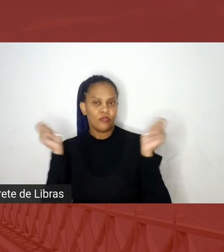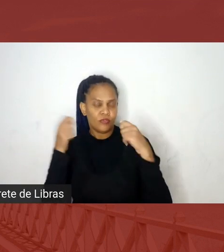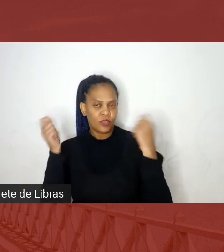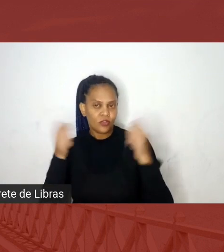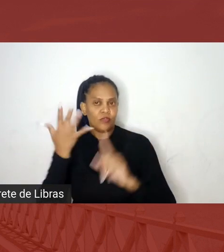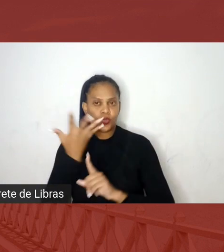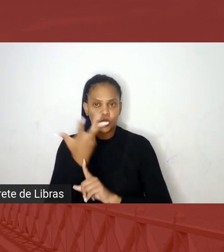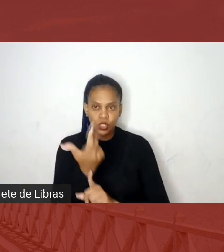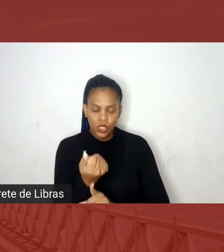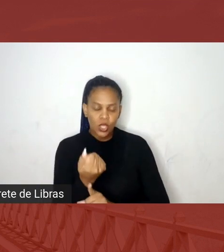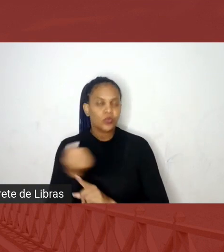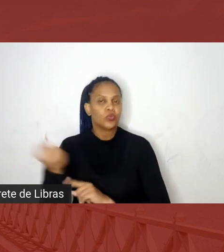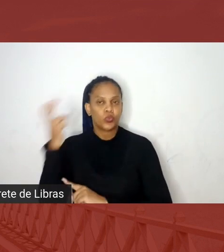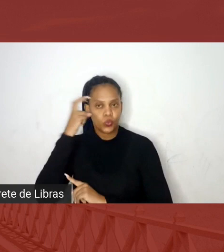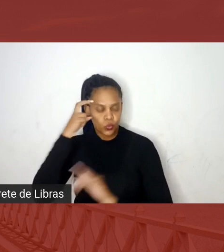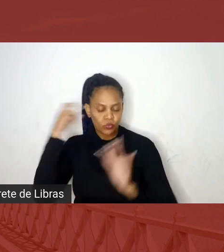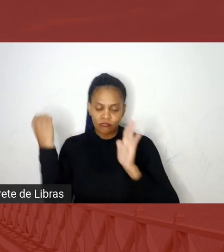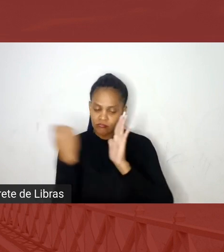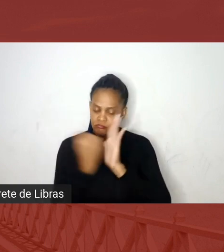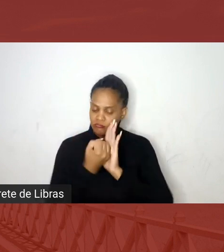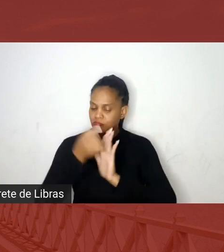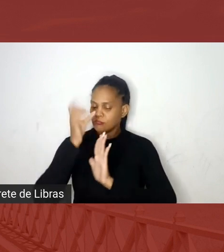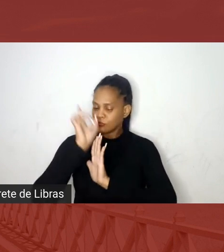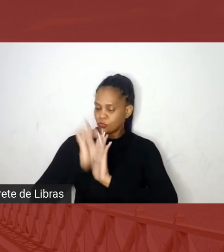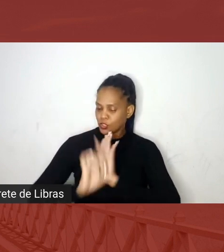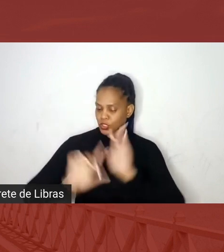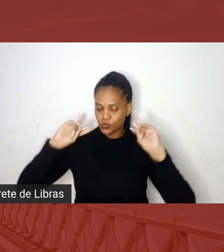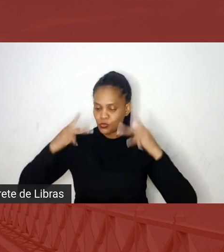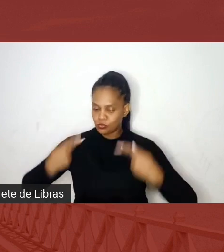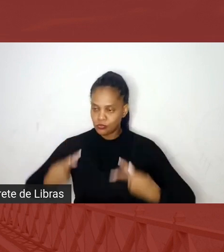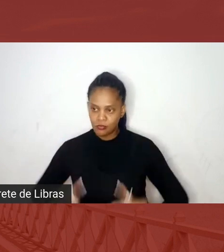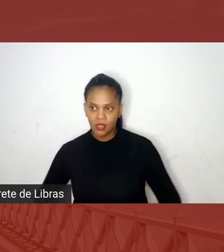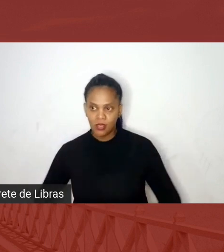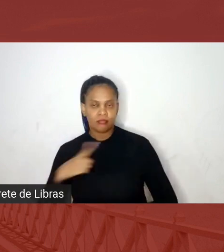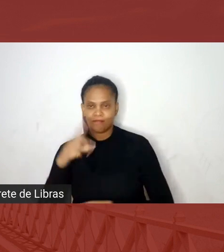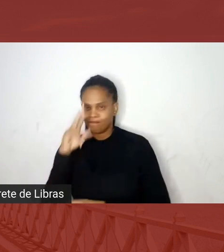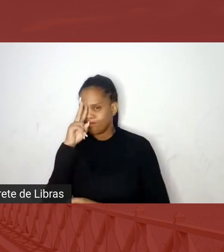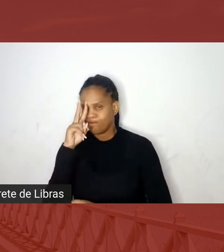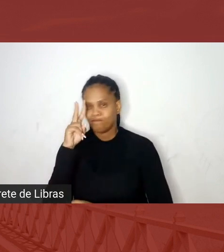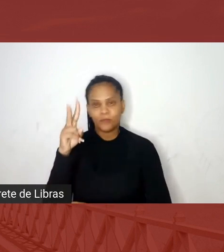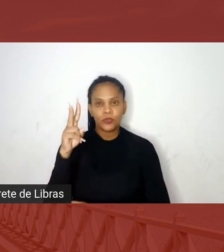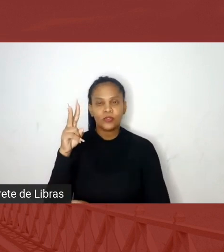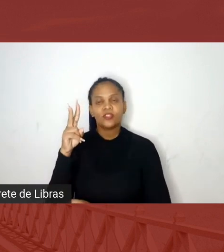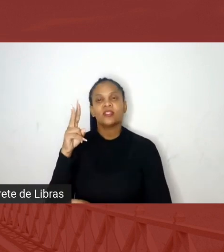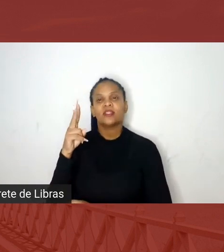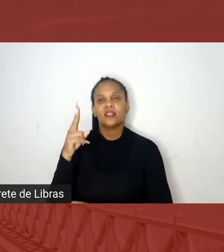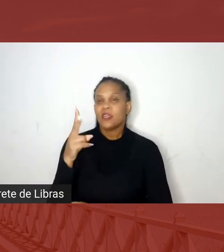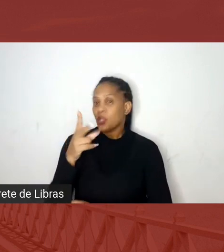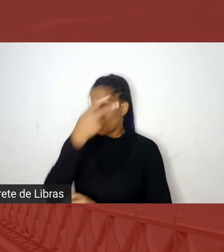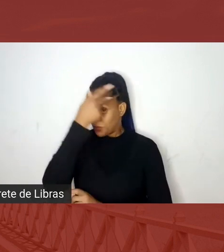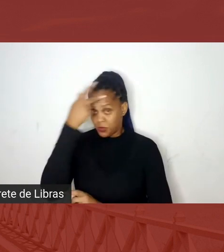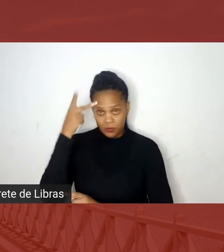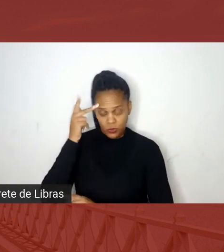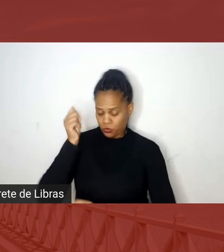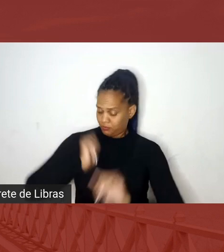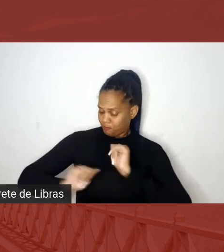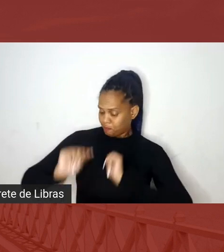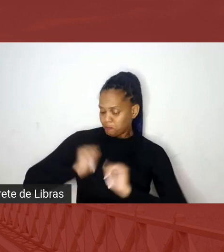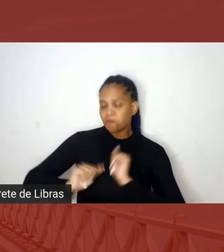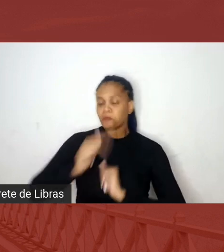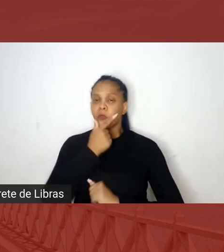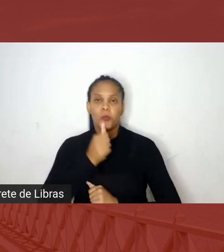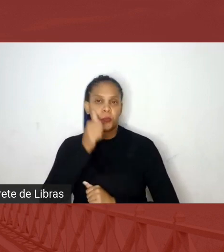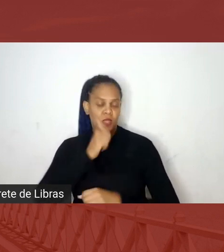Patrimônio e Direitos Humanos, ela teve uma relação muito forte com os artistas e com as artistas da cidade,